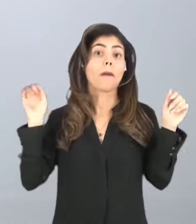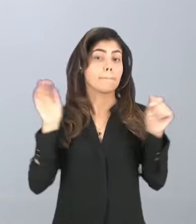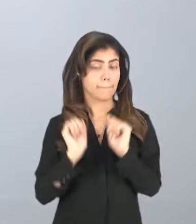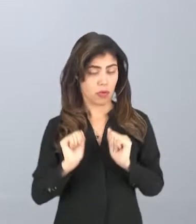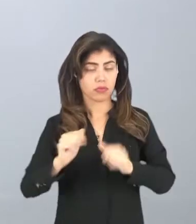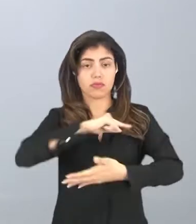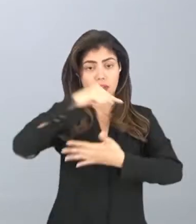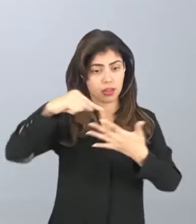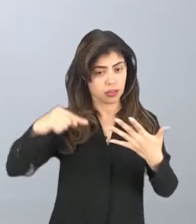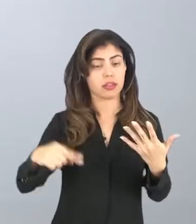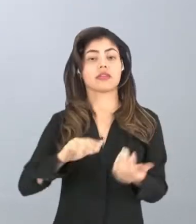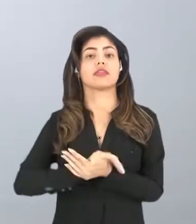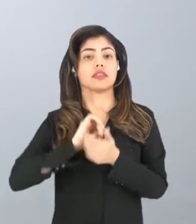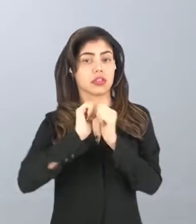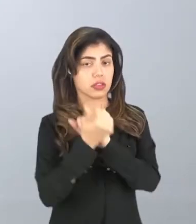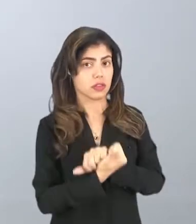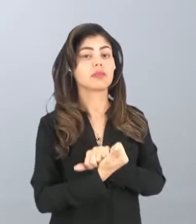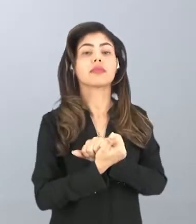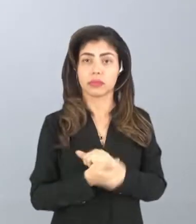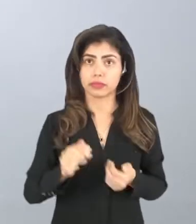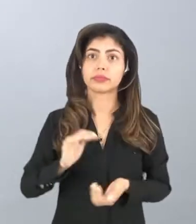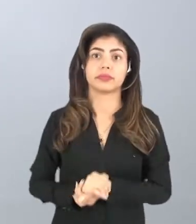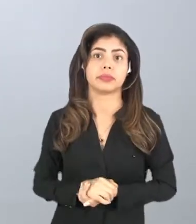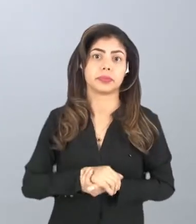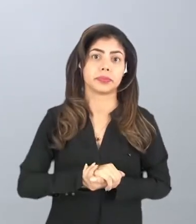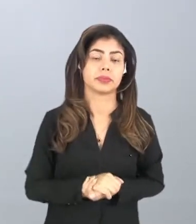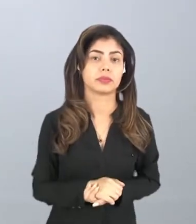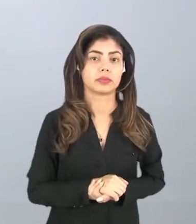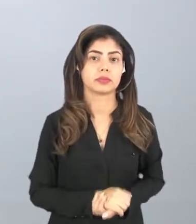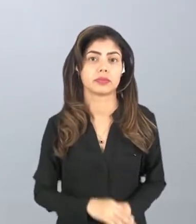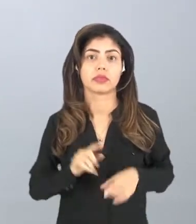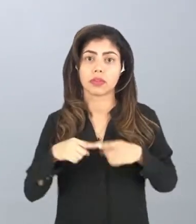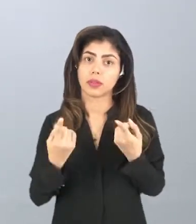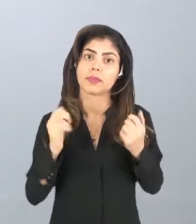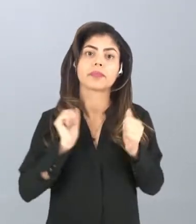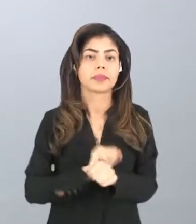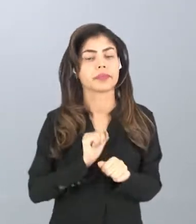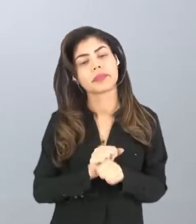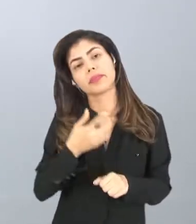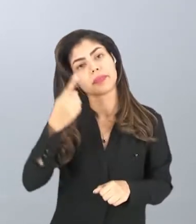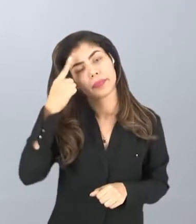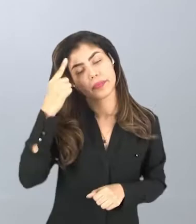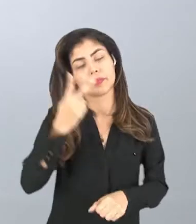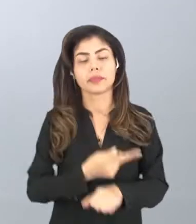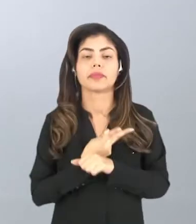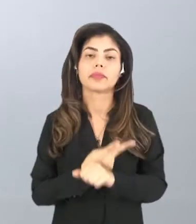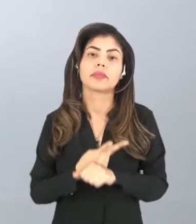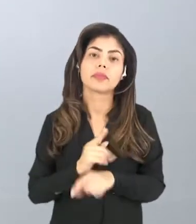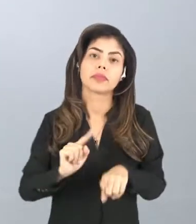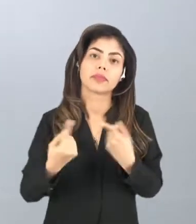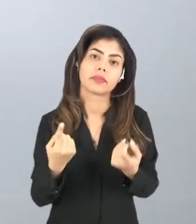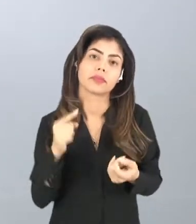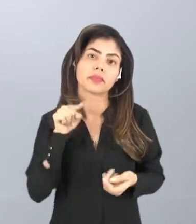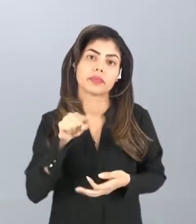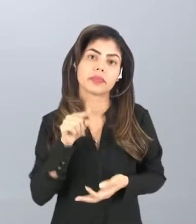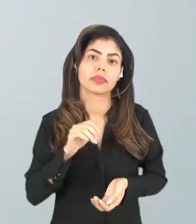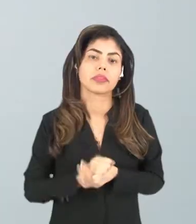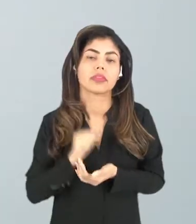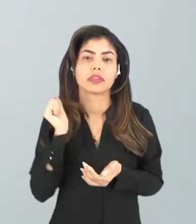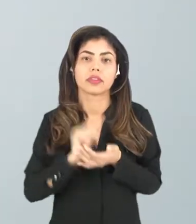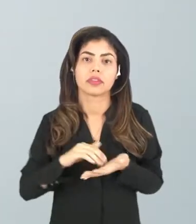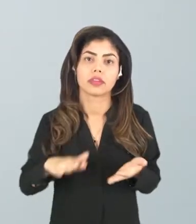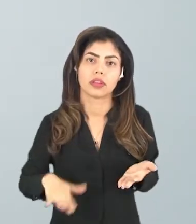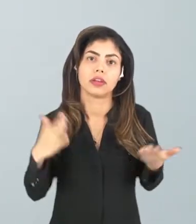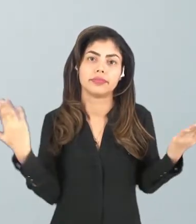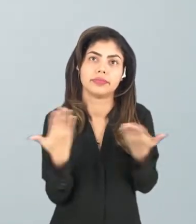vários esportes, várias modalidades. Mas eu espero que vocês depois pesquisem mais sobre isso e vamos falar